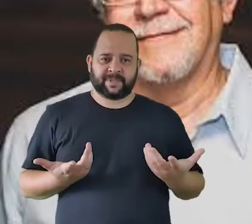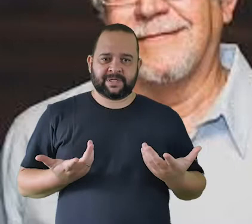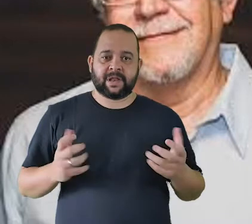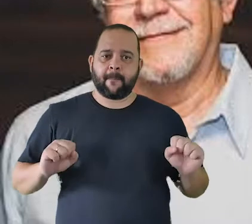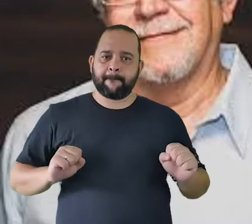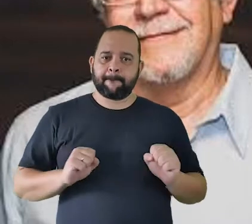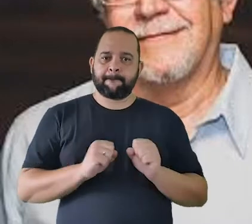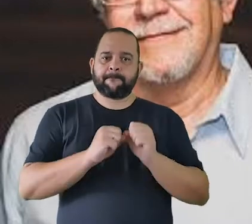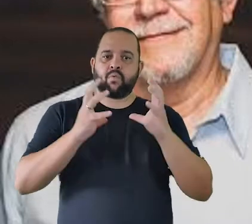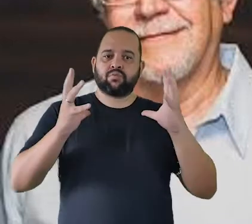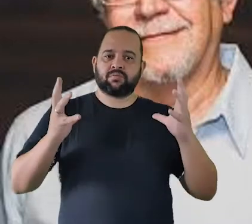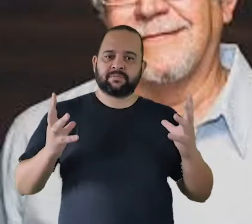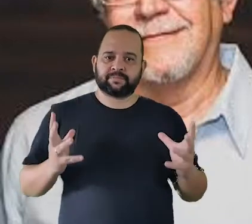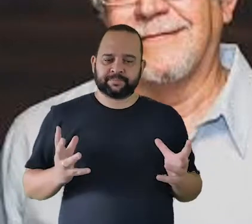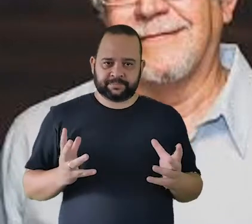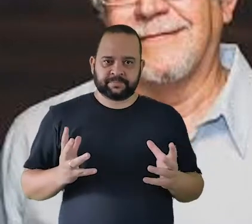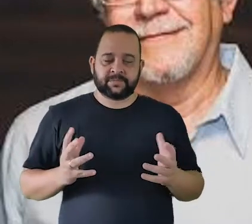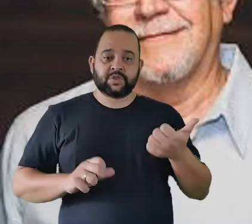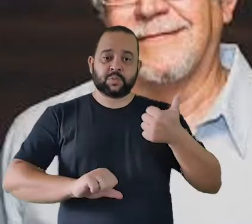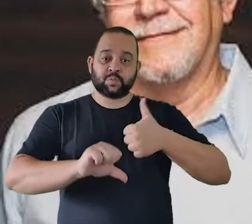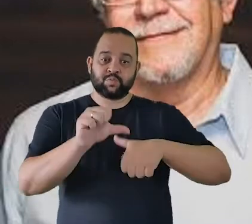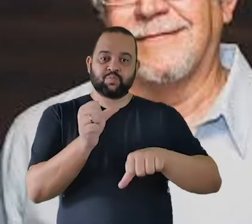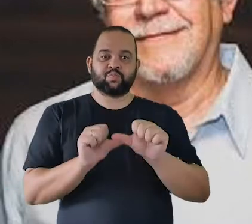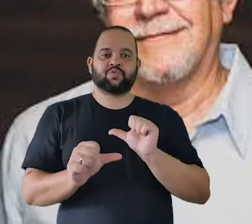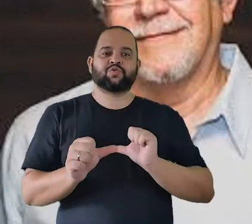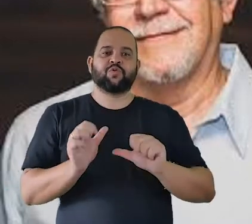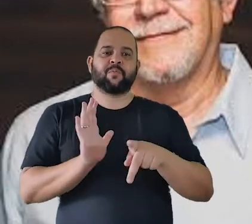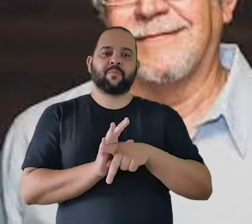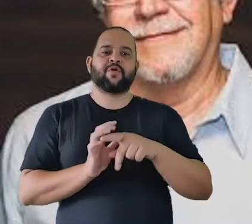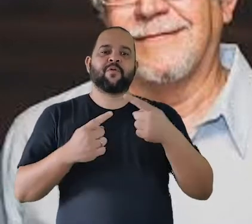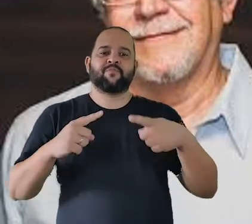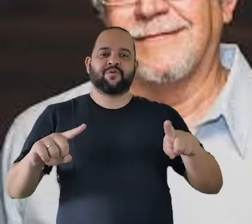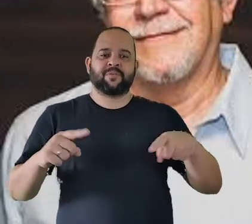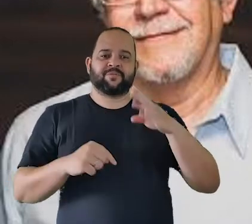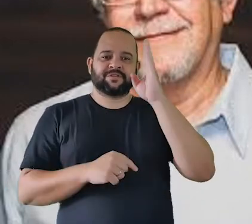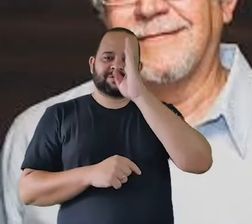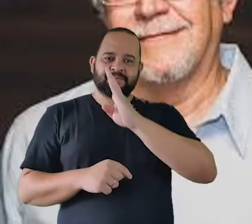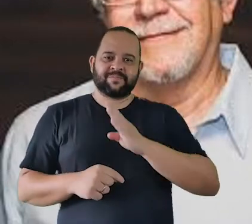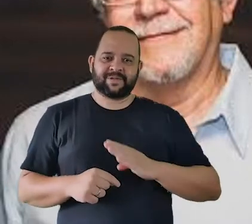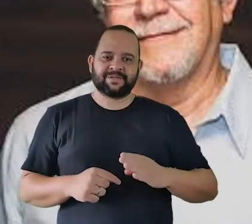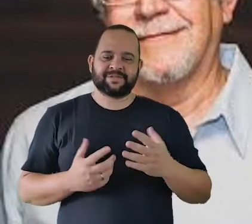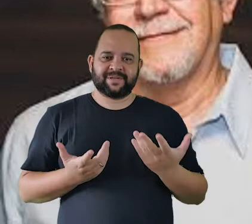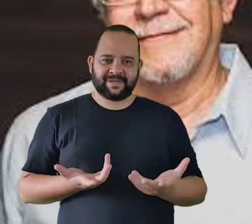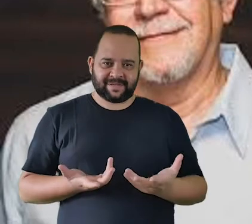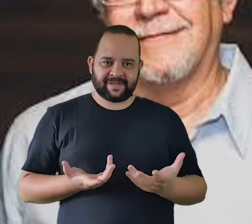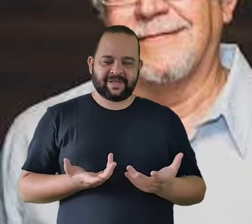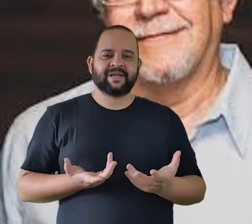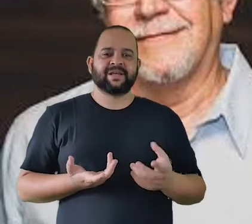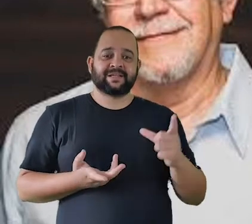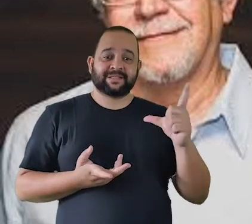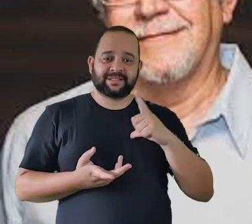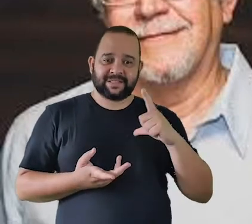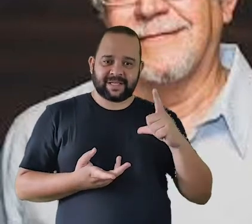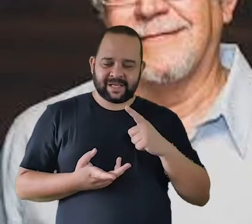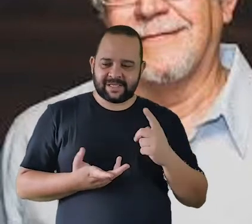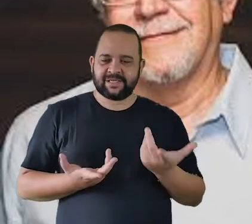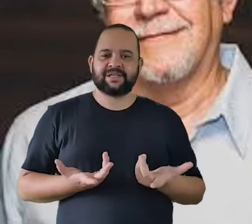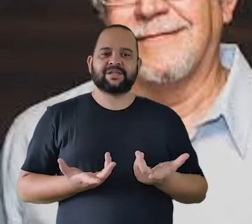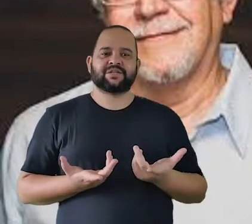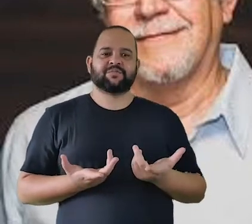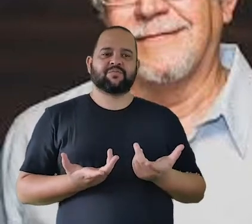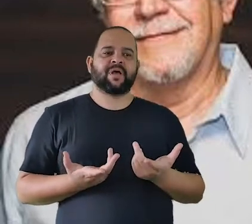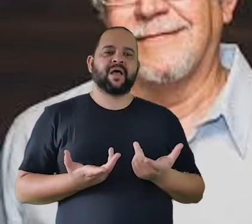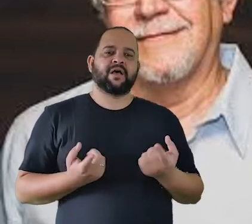eclodiu e ela modificou a música brasileira a partir de uma disputa de cartas